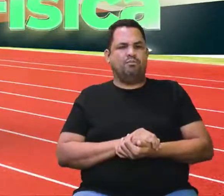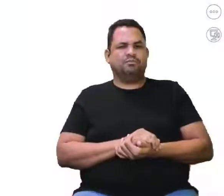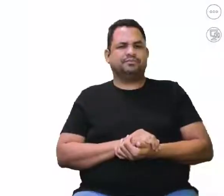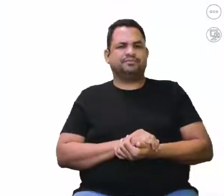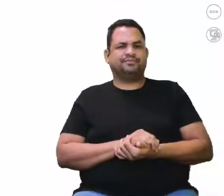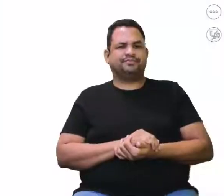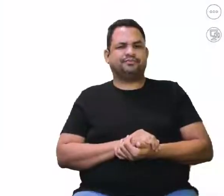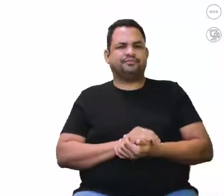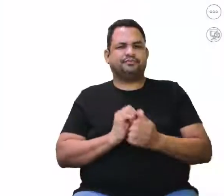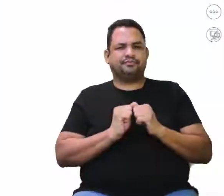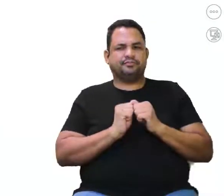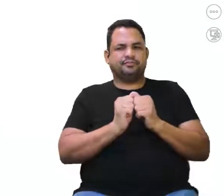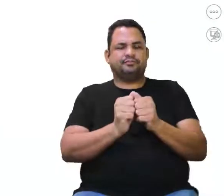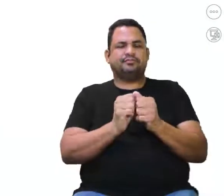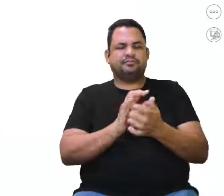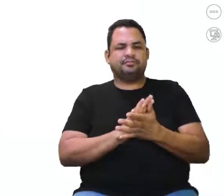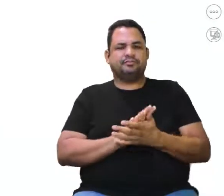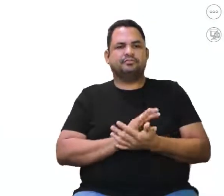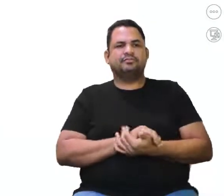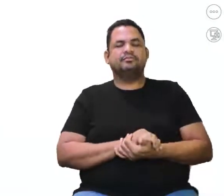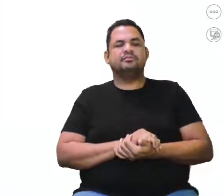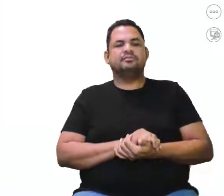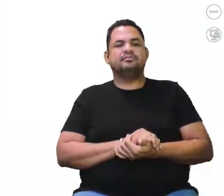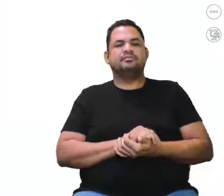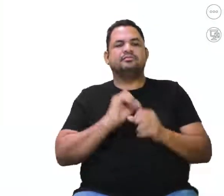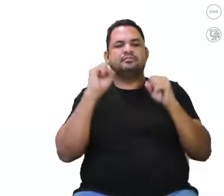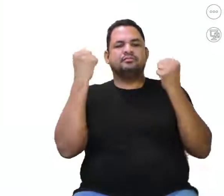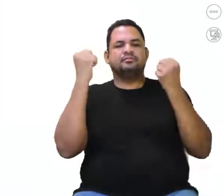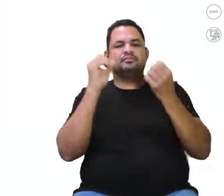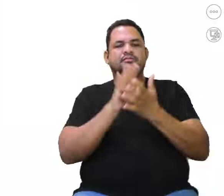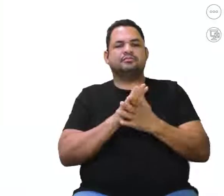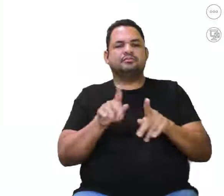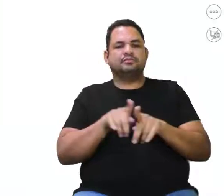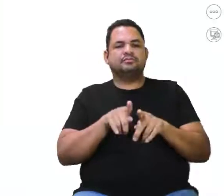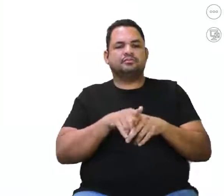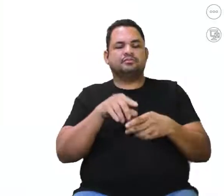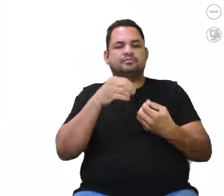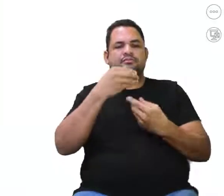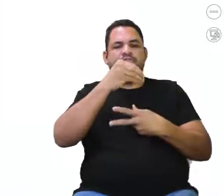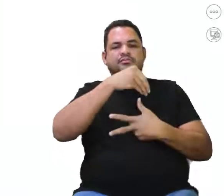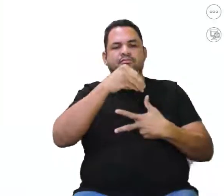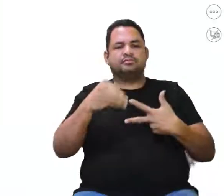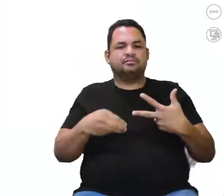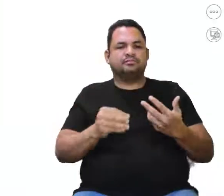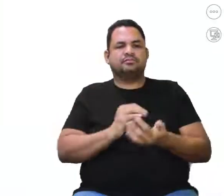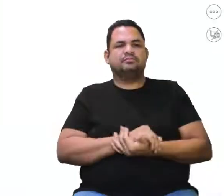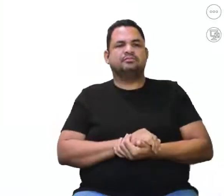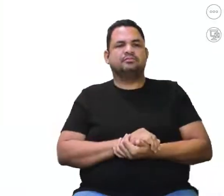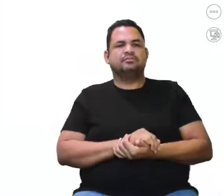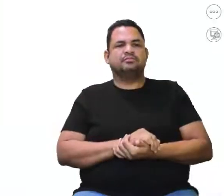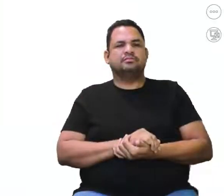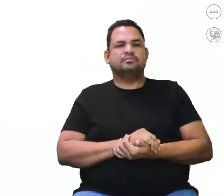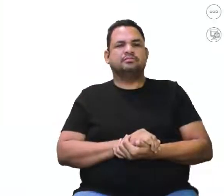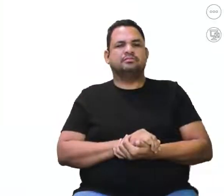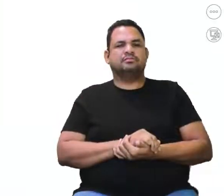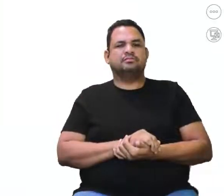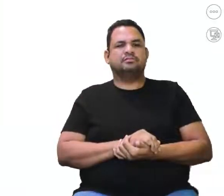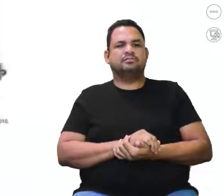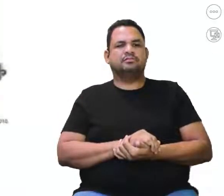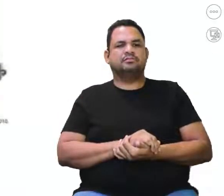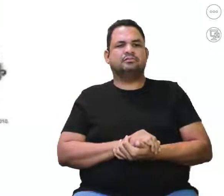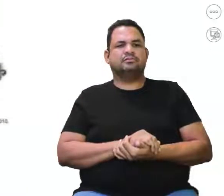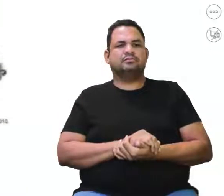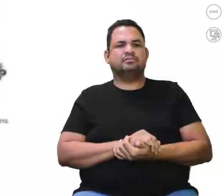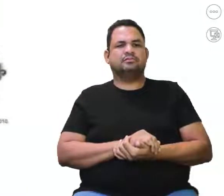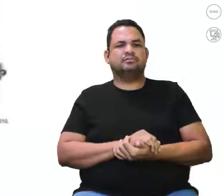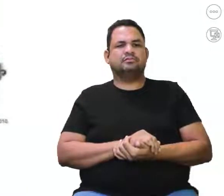aí na tela, sem piscar. Educação física também cai no ENEM. Também cai, prof. Então, vamos ver a